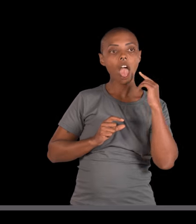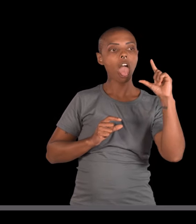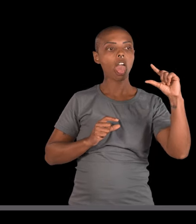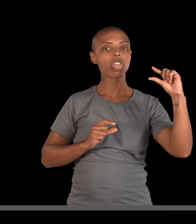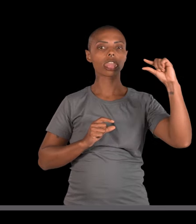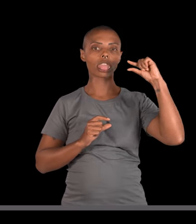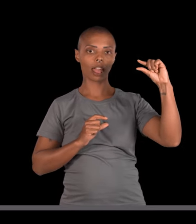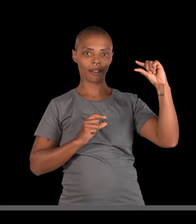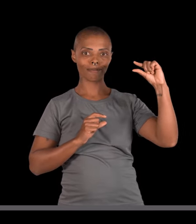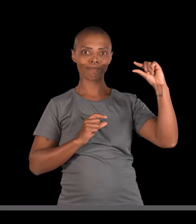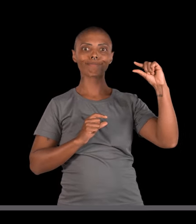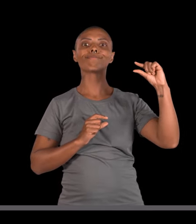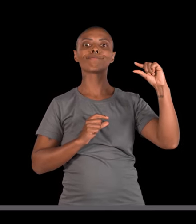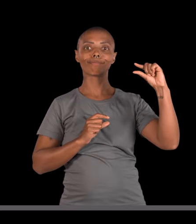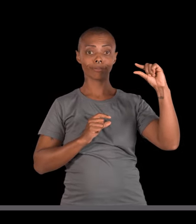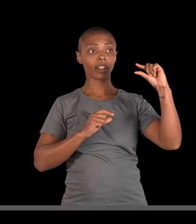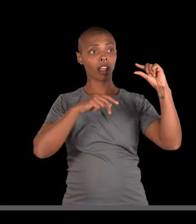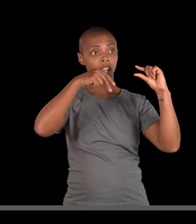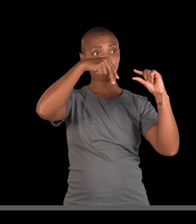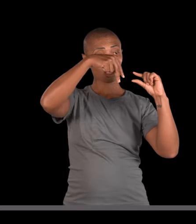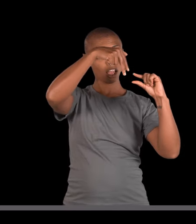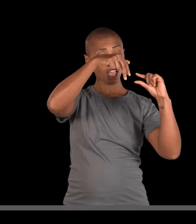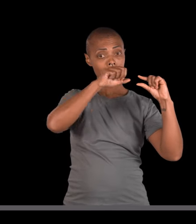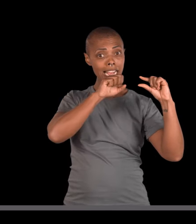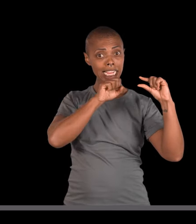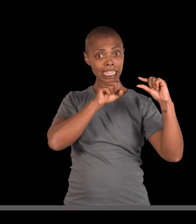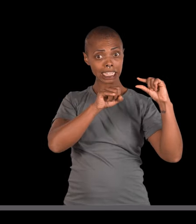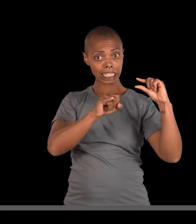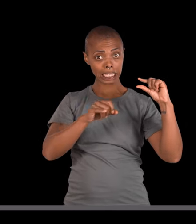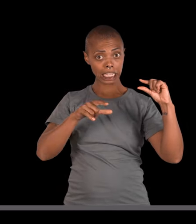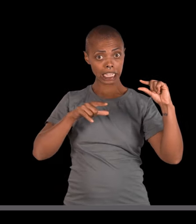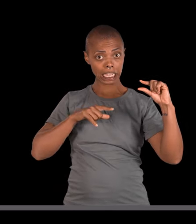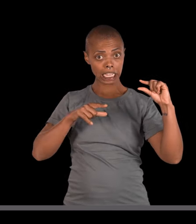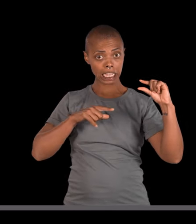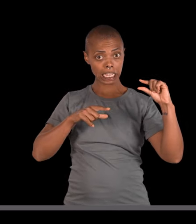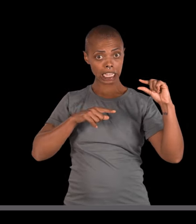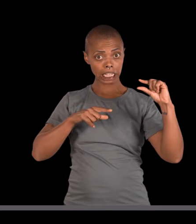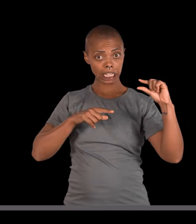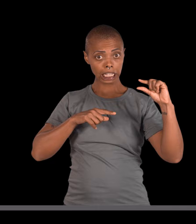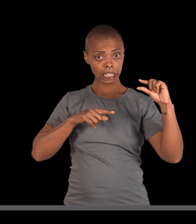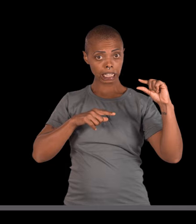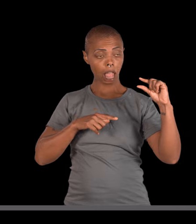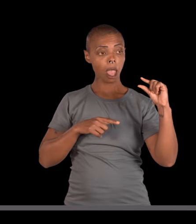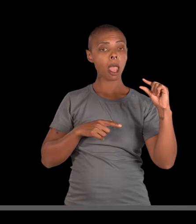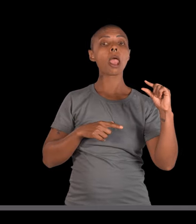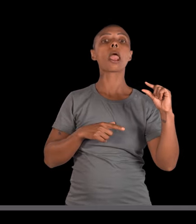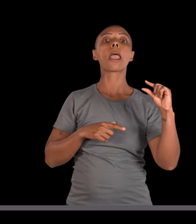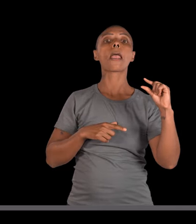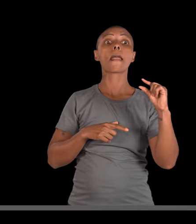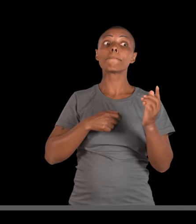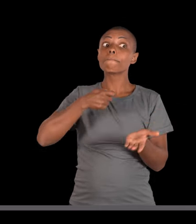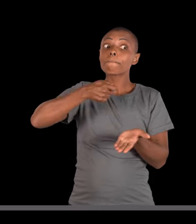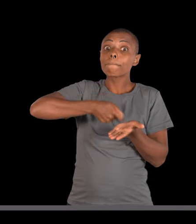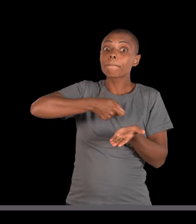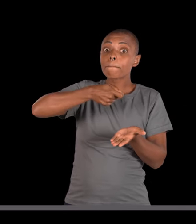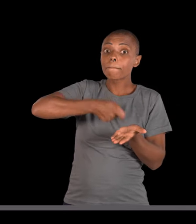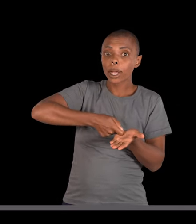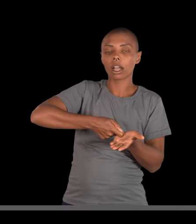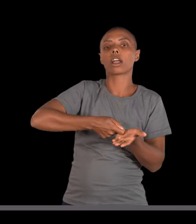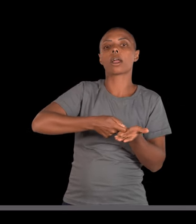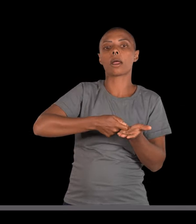cística, ele é recessivo. Então, você, para ter o problema, precisa receber